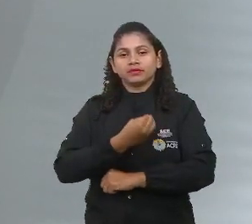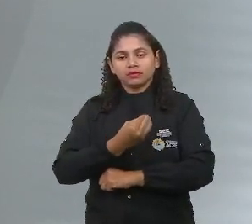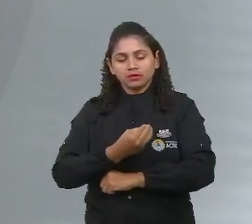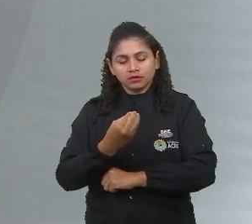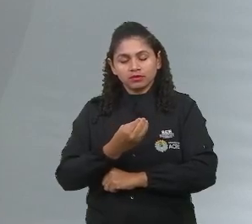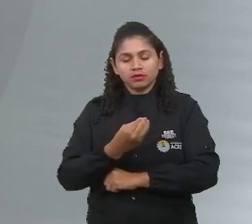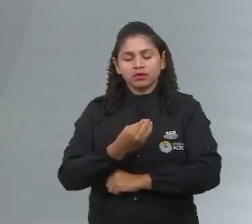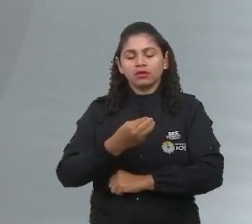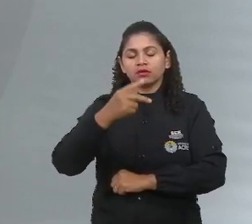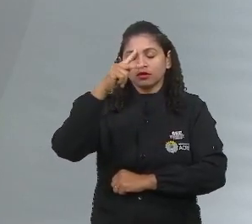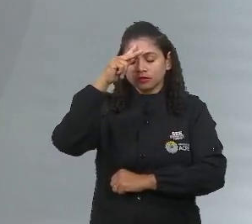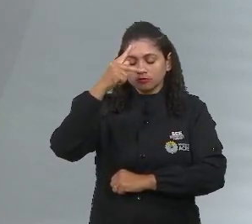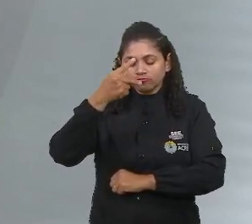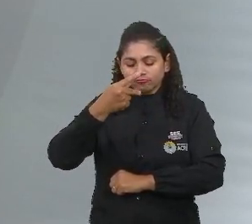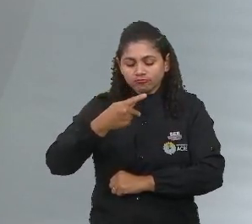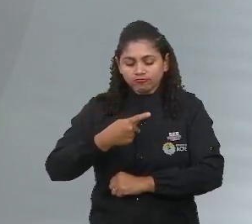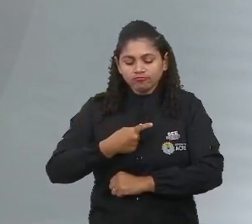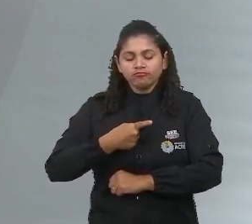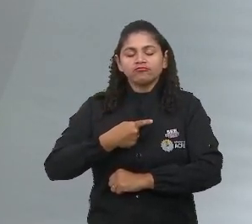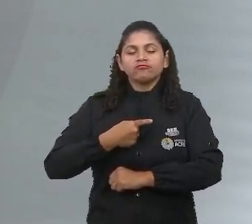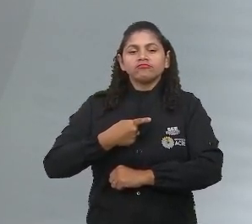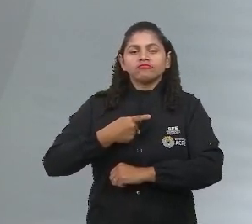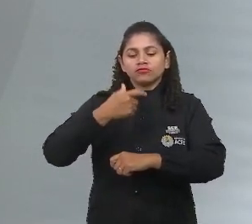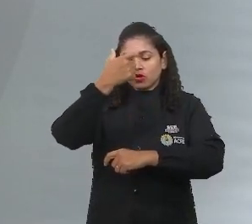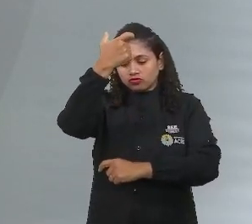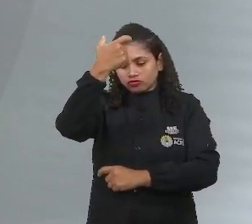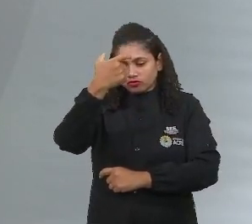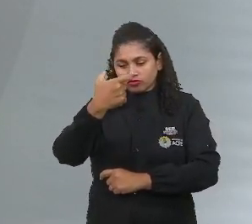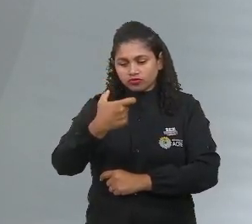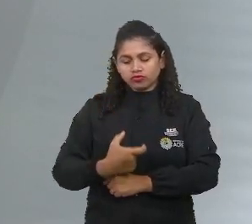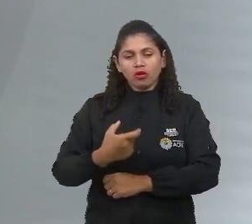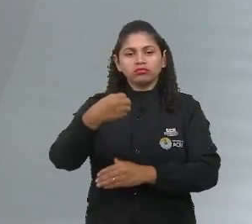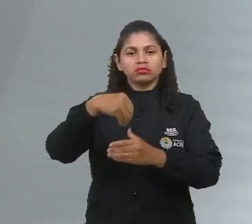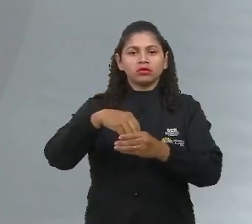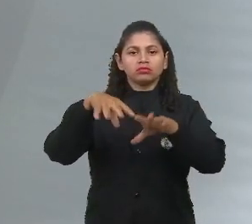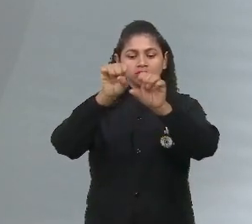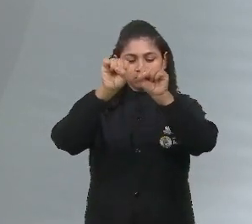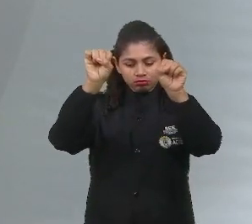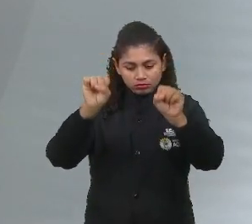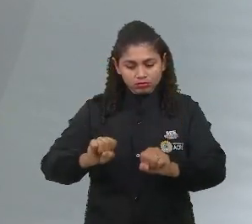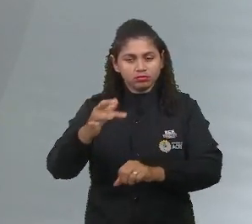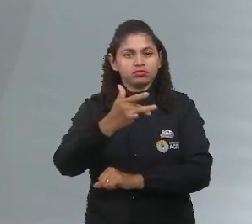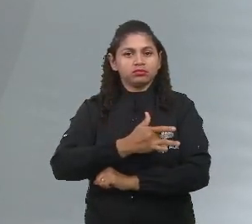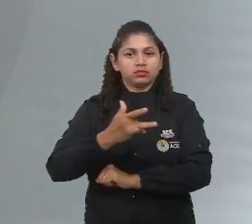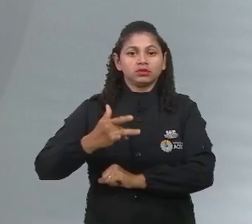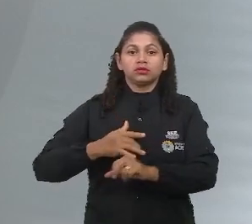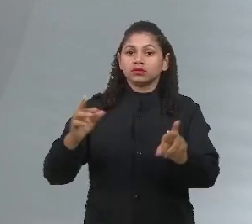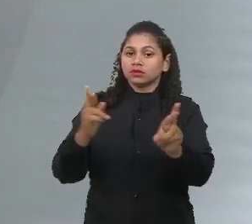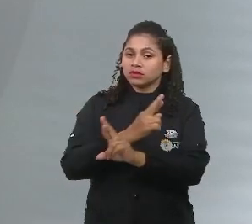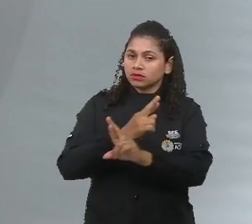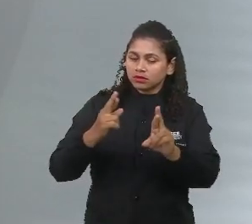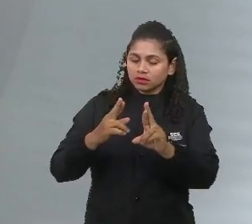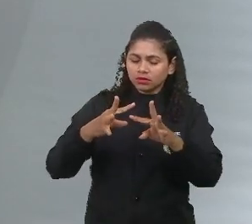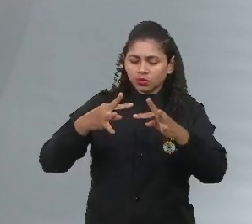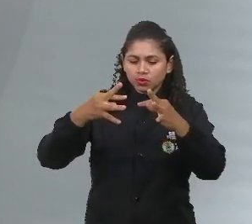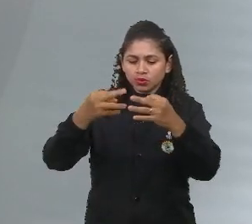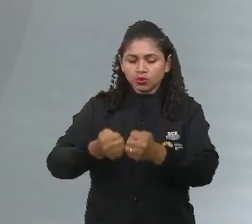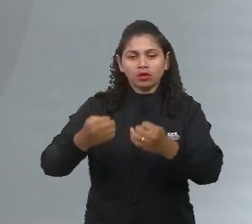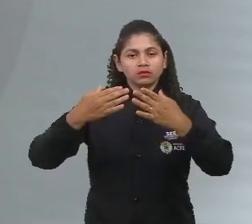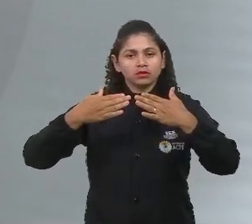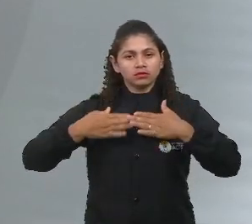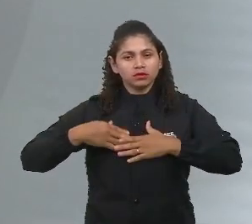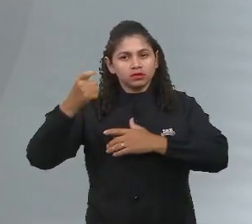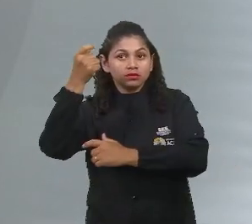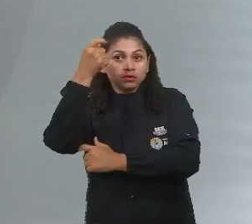de quem eu sou dentro dessa estrutura, de uma estrutura de saúde, saúde essa que vai estar afetada, correlacionada na plenitude do físico, do